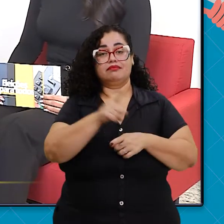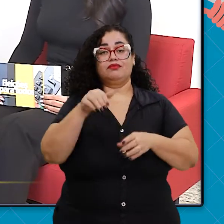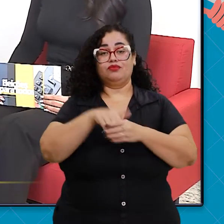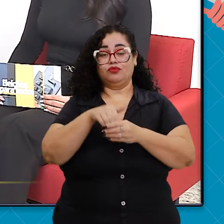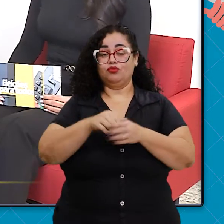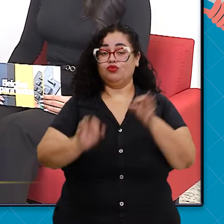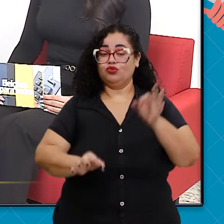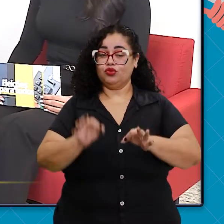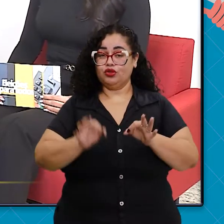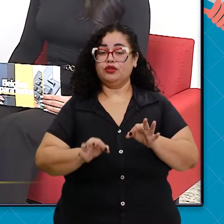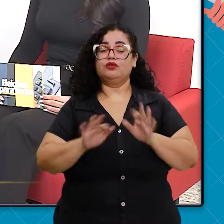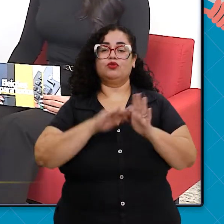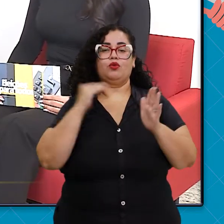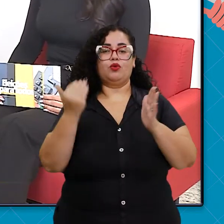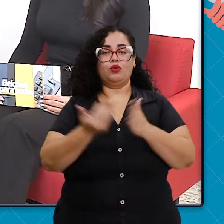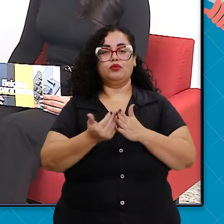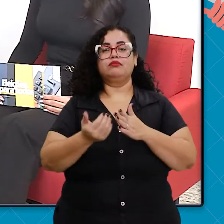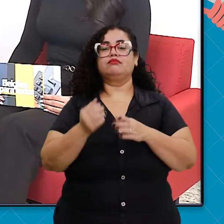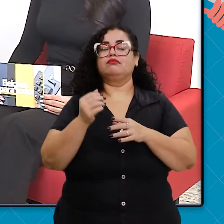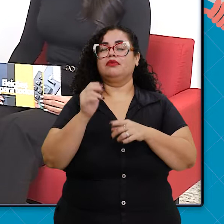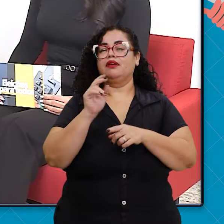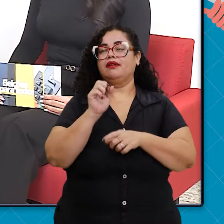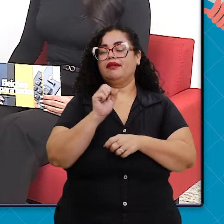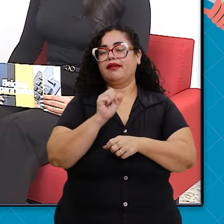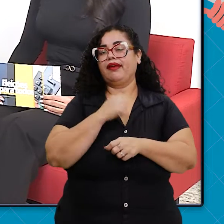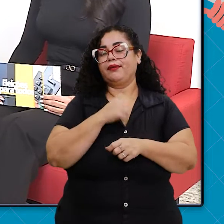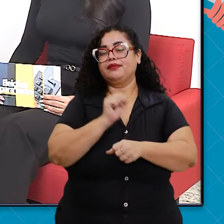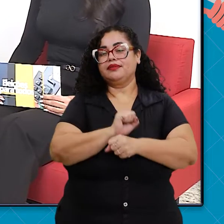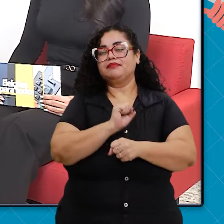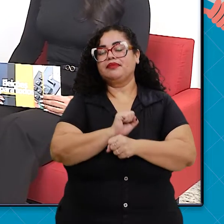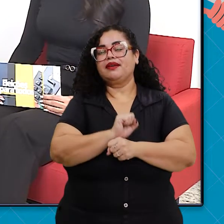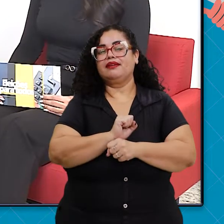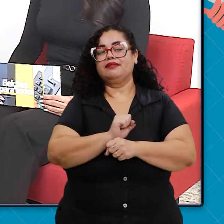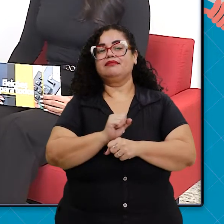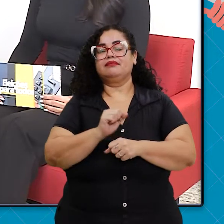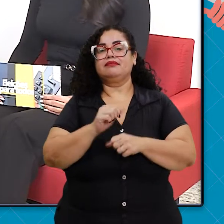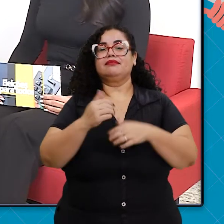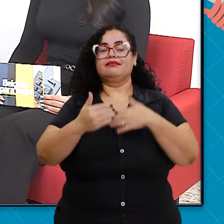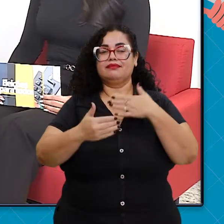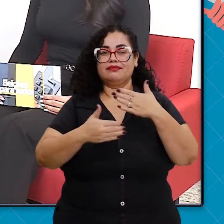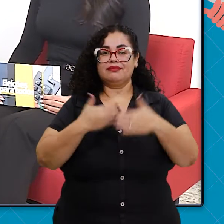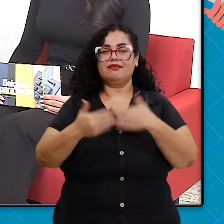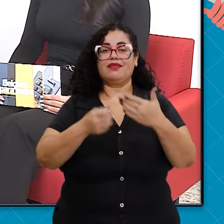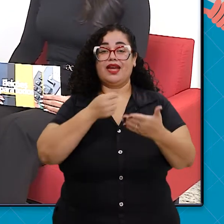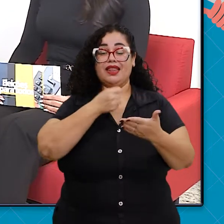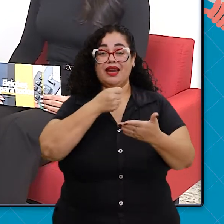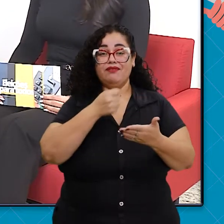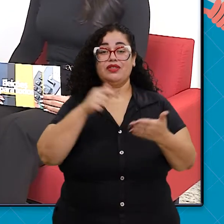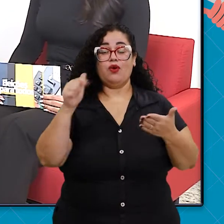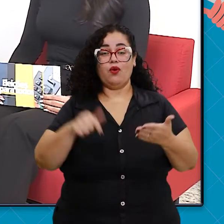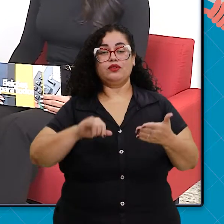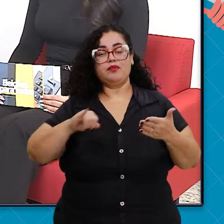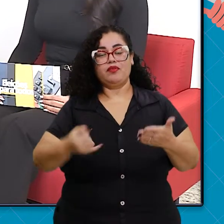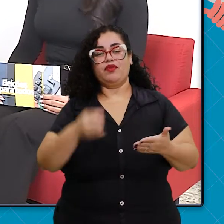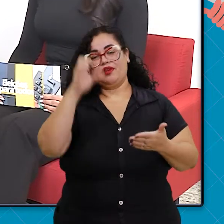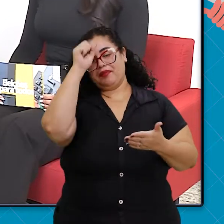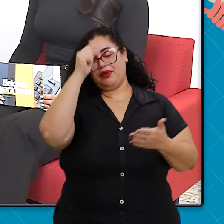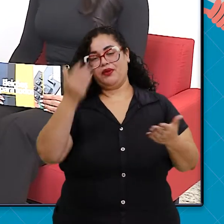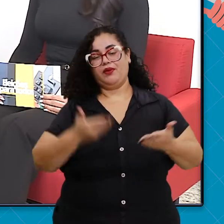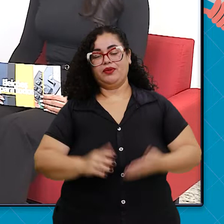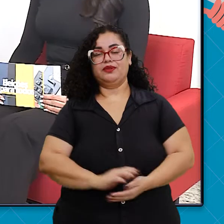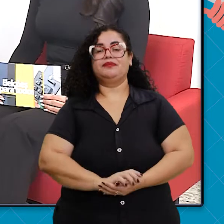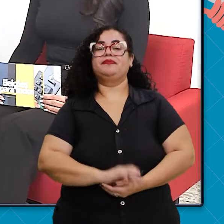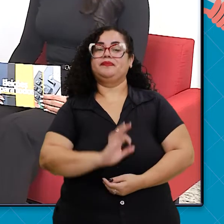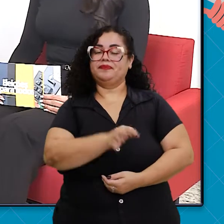justiça toda que nos esperam. Espero que, através da nossa entrevista, muita gente vá votar. Com